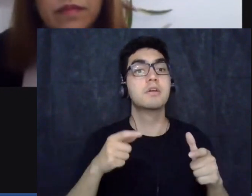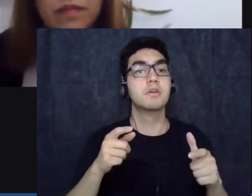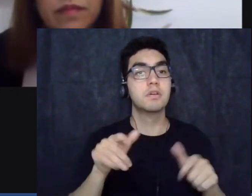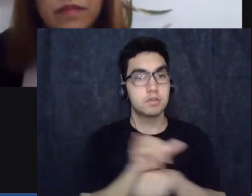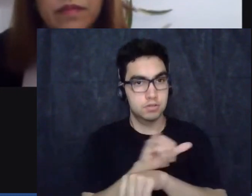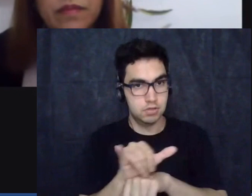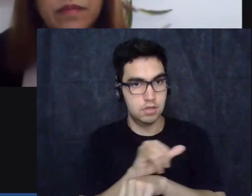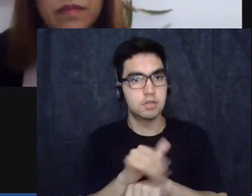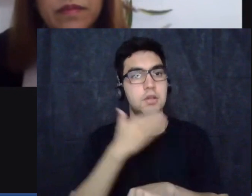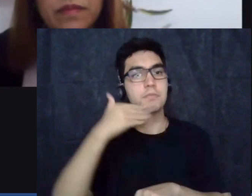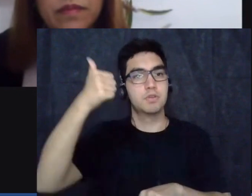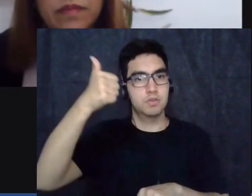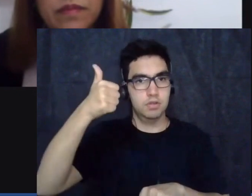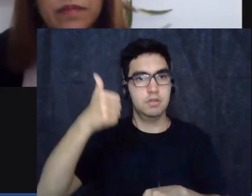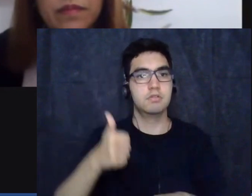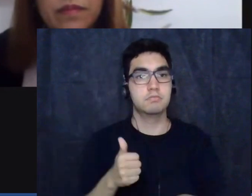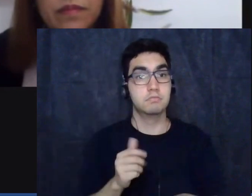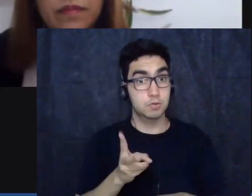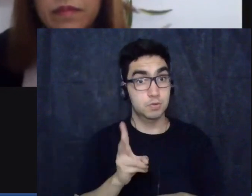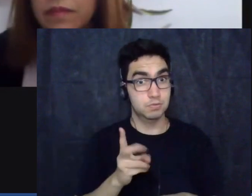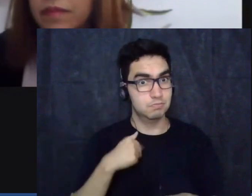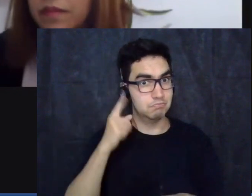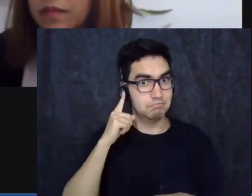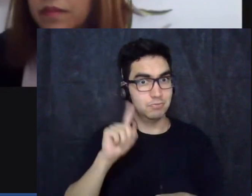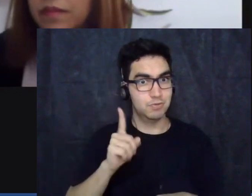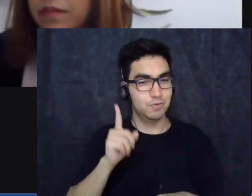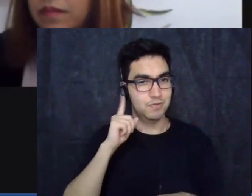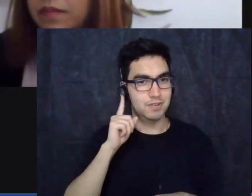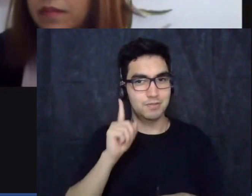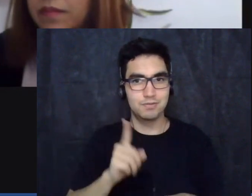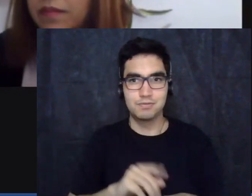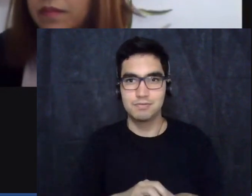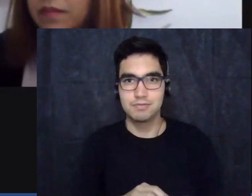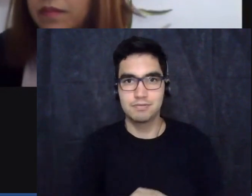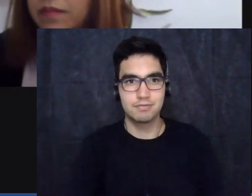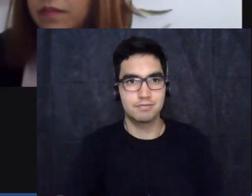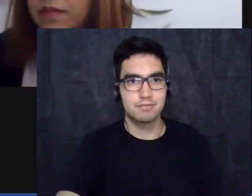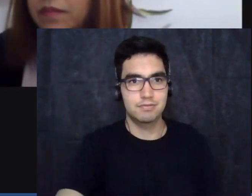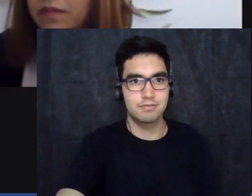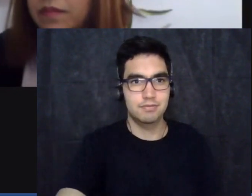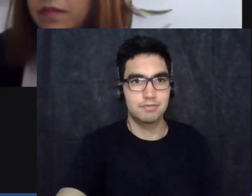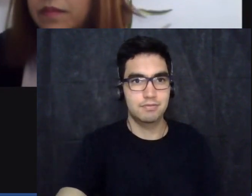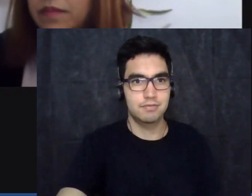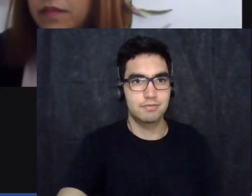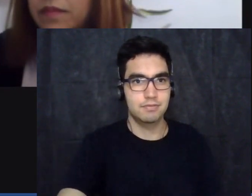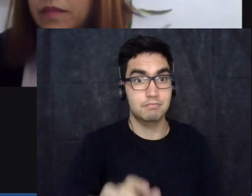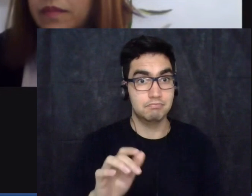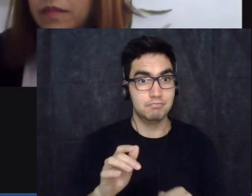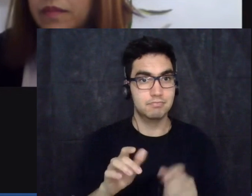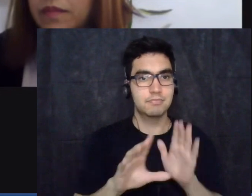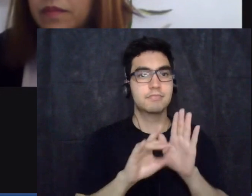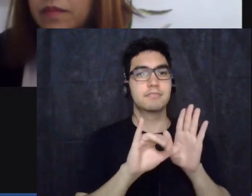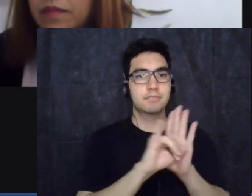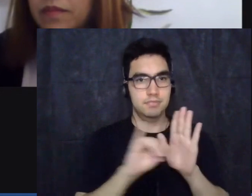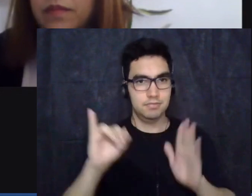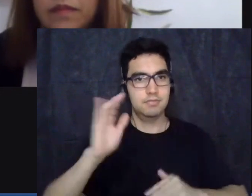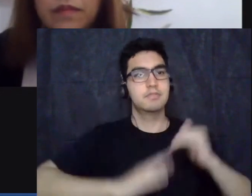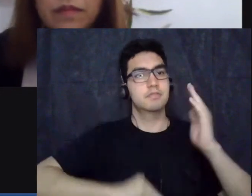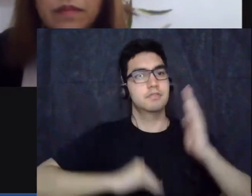ela existe ela é colocada em prática mas nós temos uma sociedade